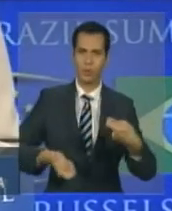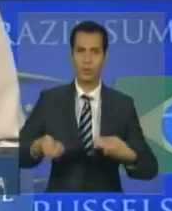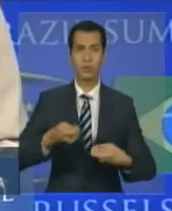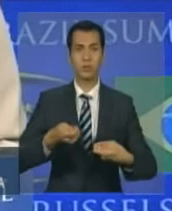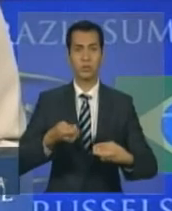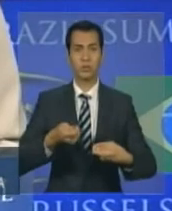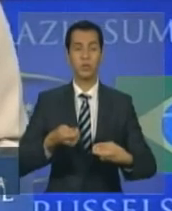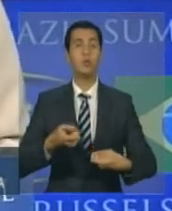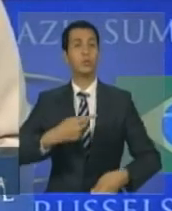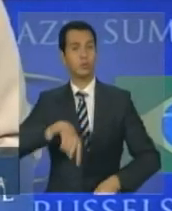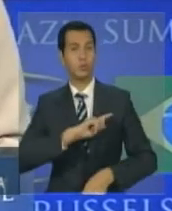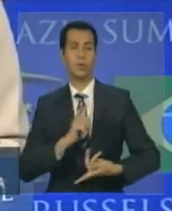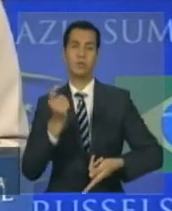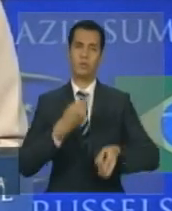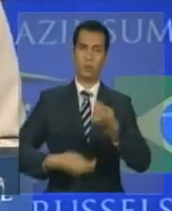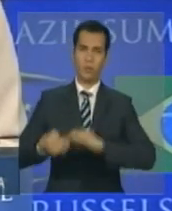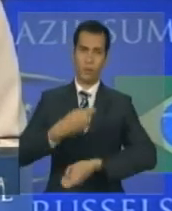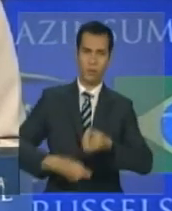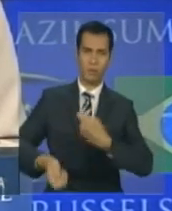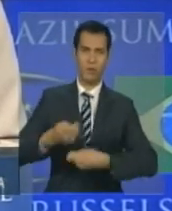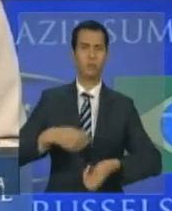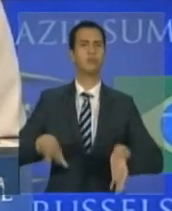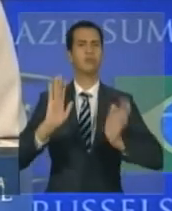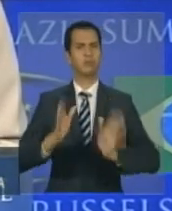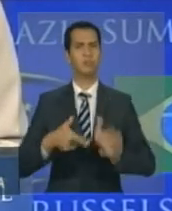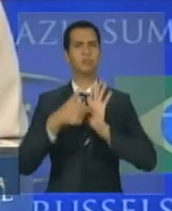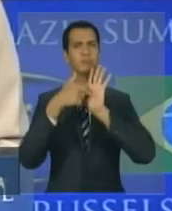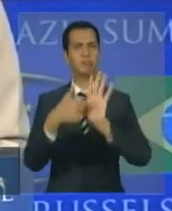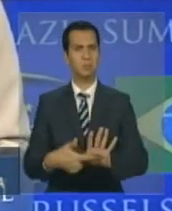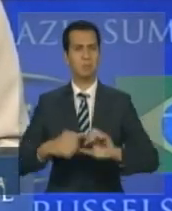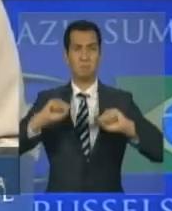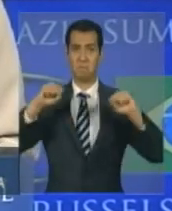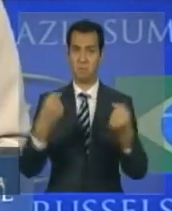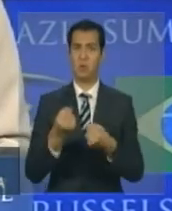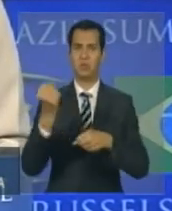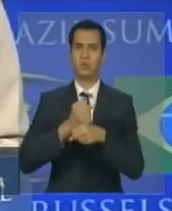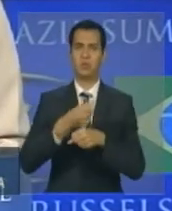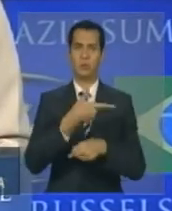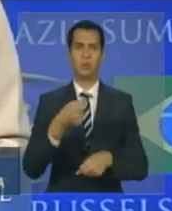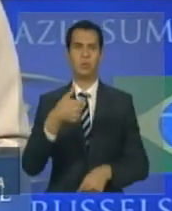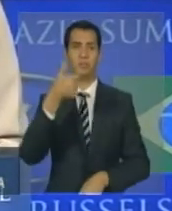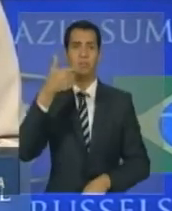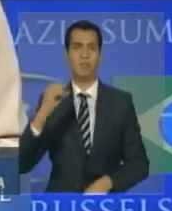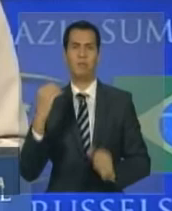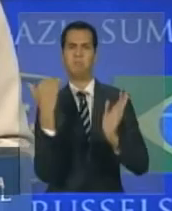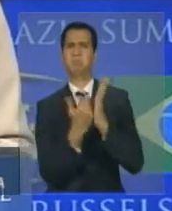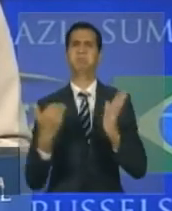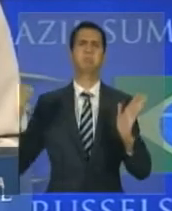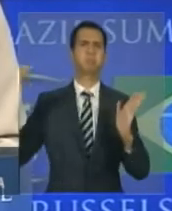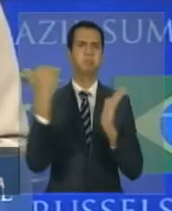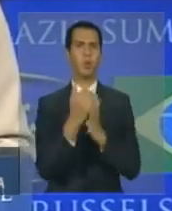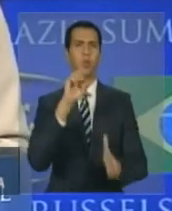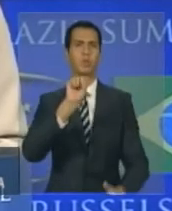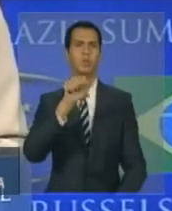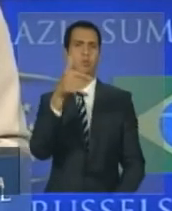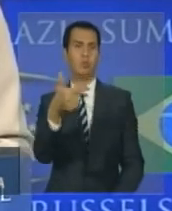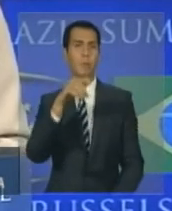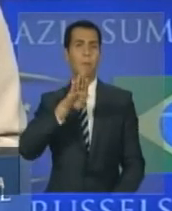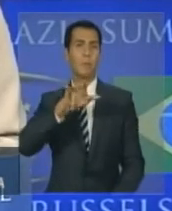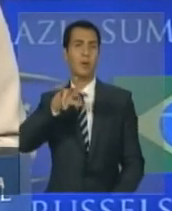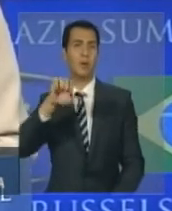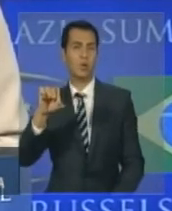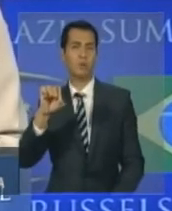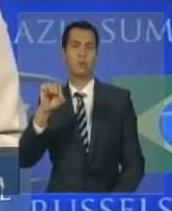comércio bilateral mostrou seu vigor em 2010, ultrapassando os 82 bilhões de dólares